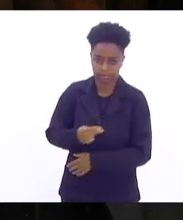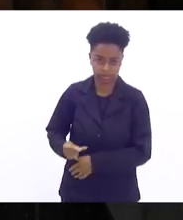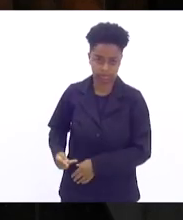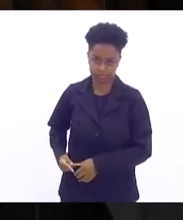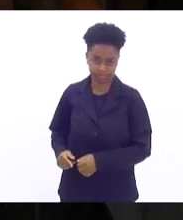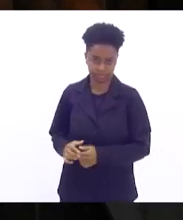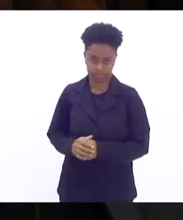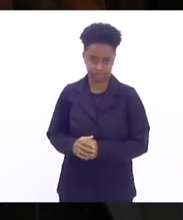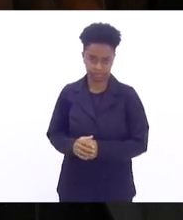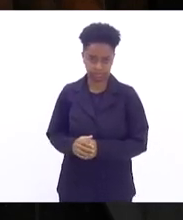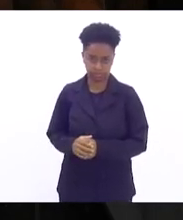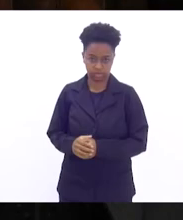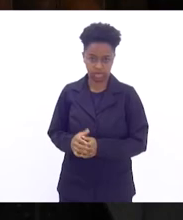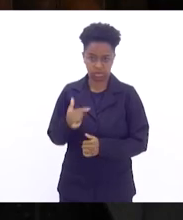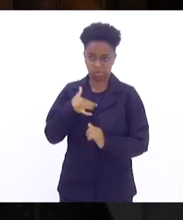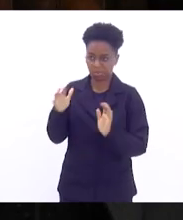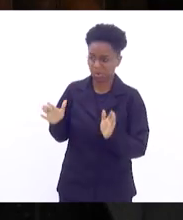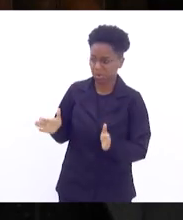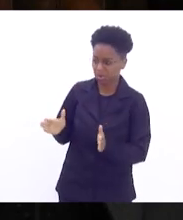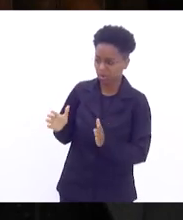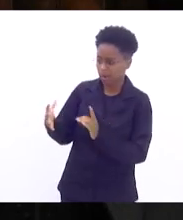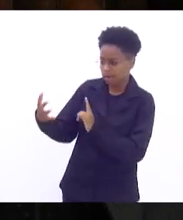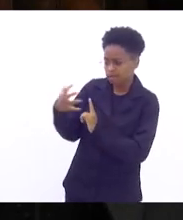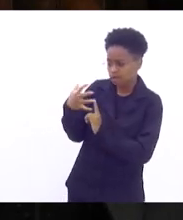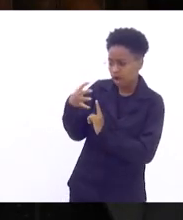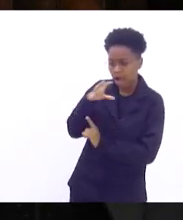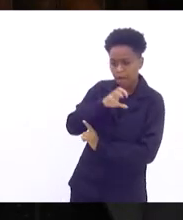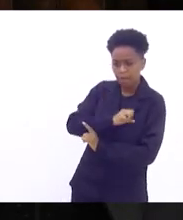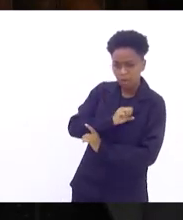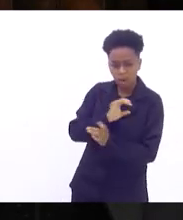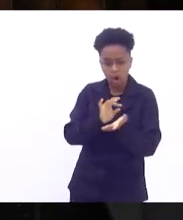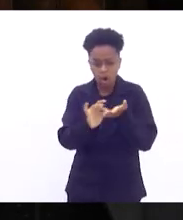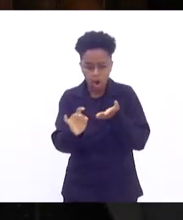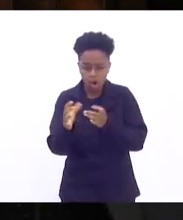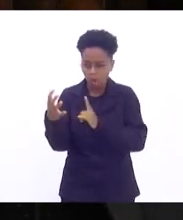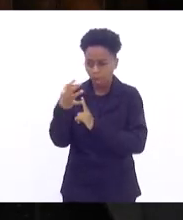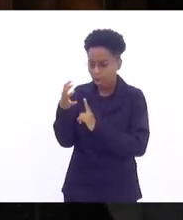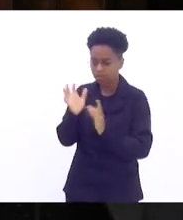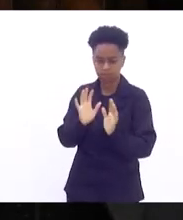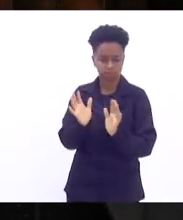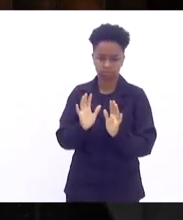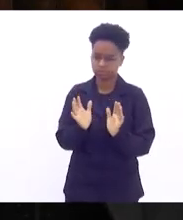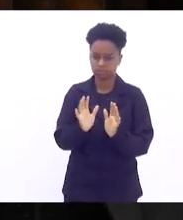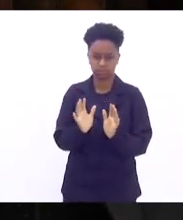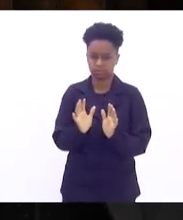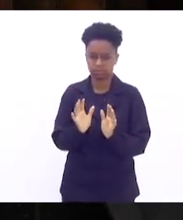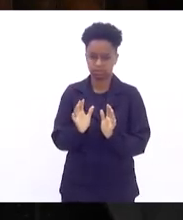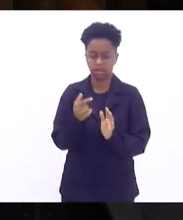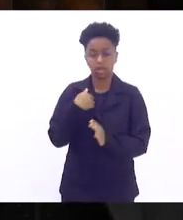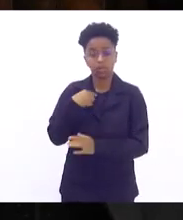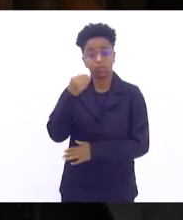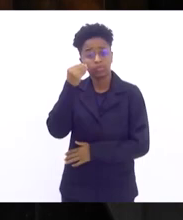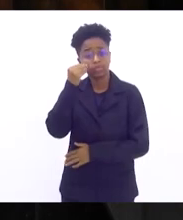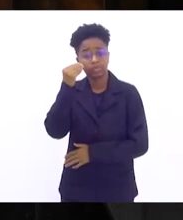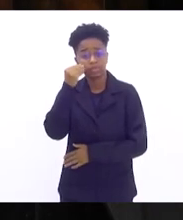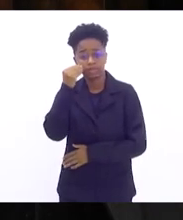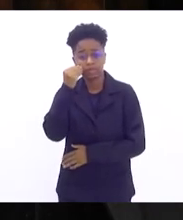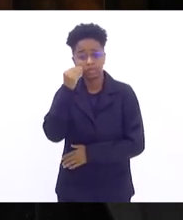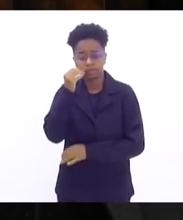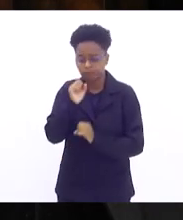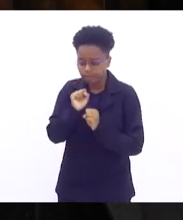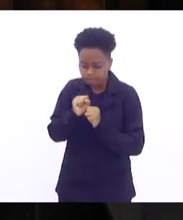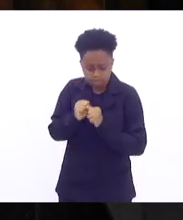por amores e ódios, não sou movido por amores e ódios. Eu tento o máximo possível